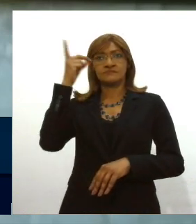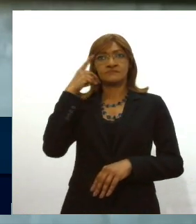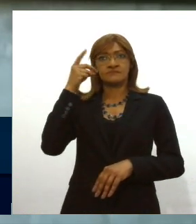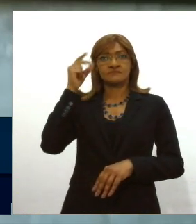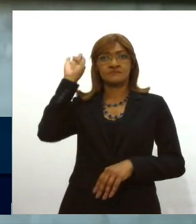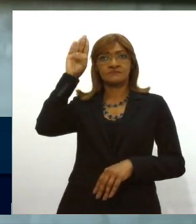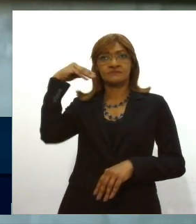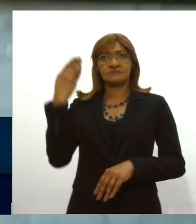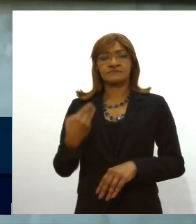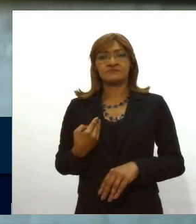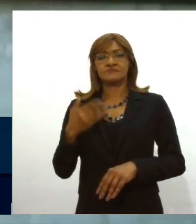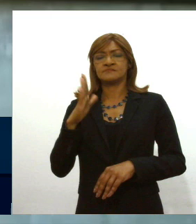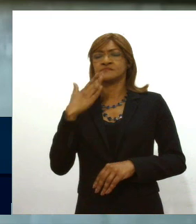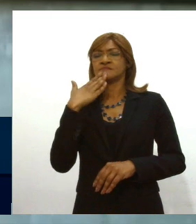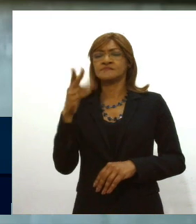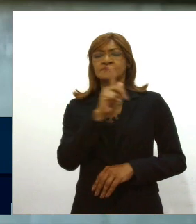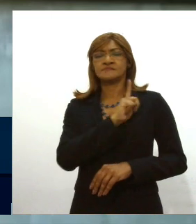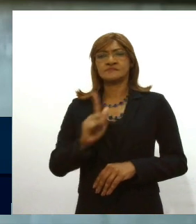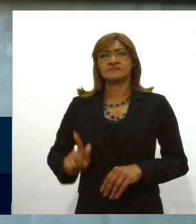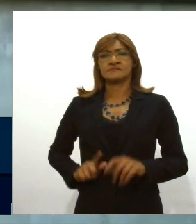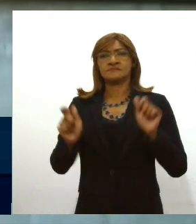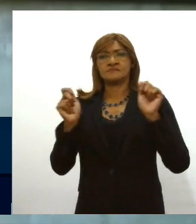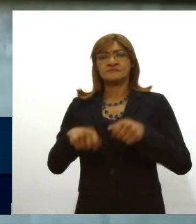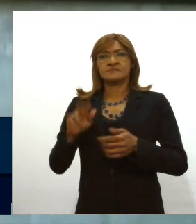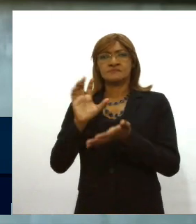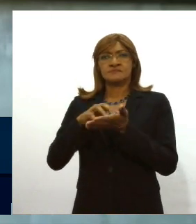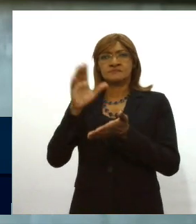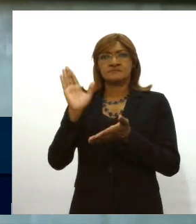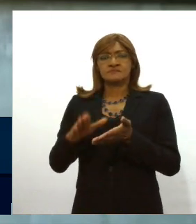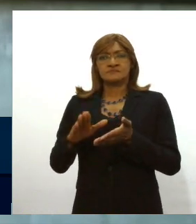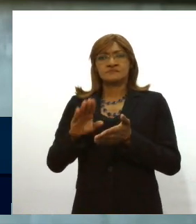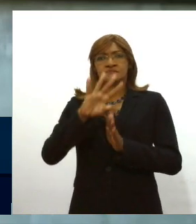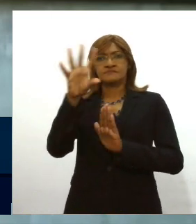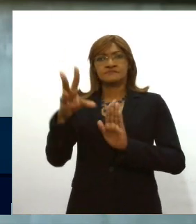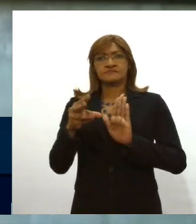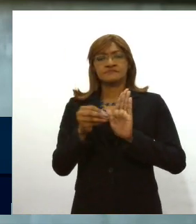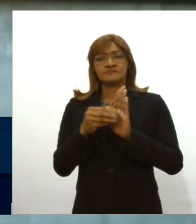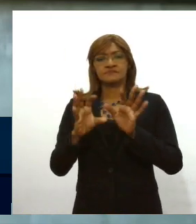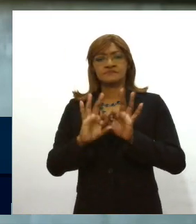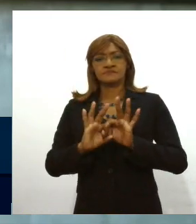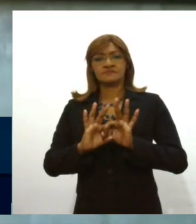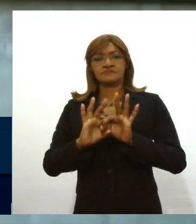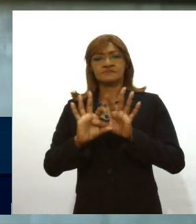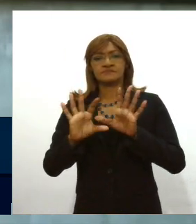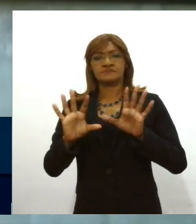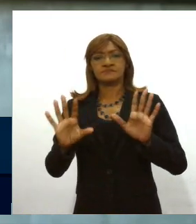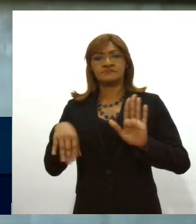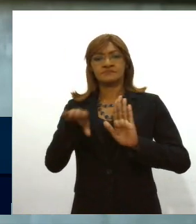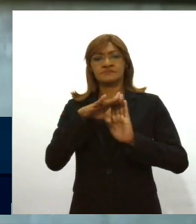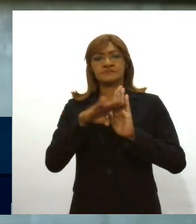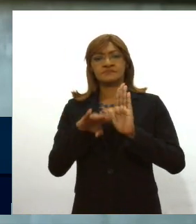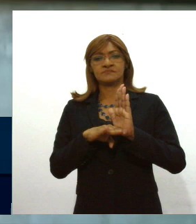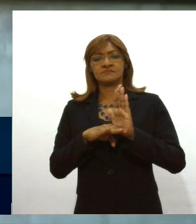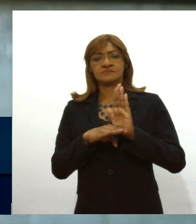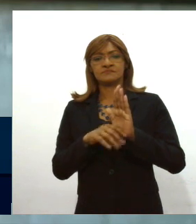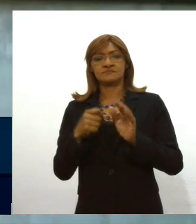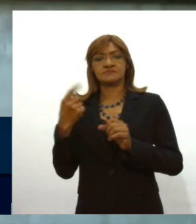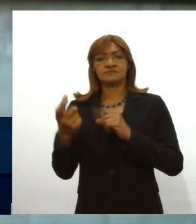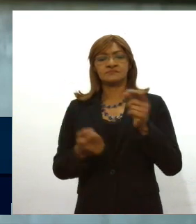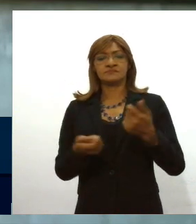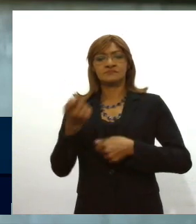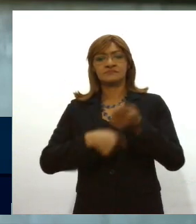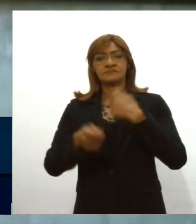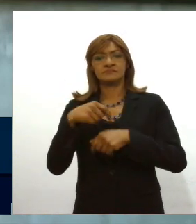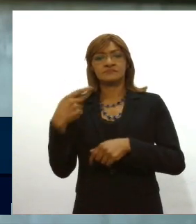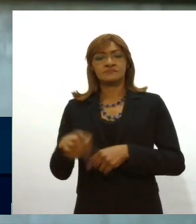solicita ao governador através dos órgãos competentes que seja incluso no rol de liberação do plano de retomada gradual da economia em